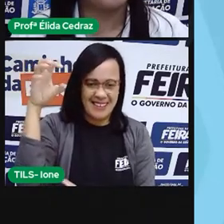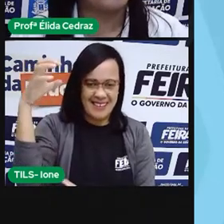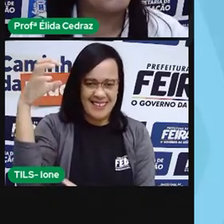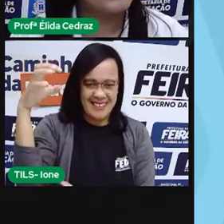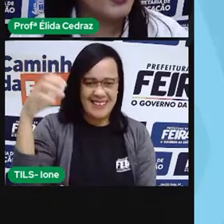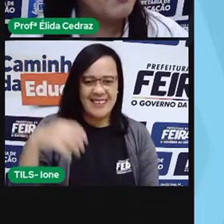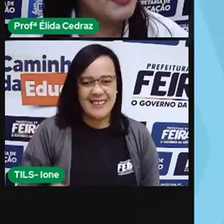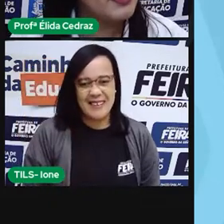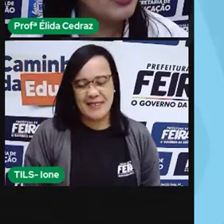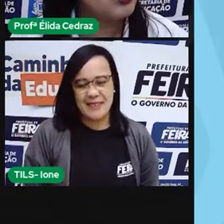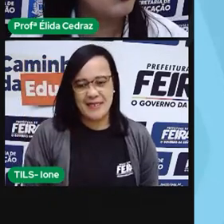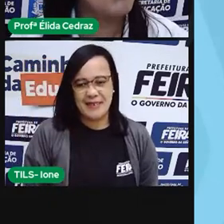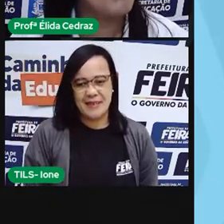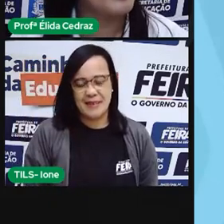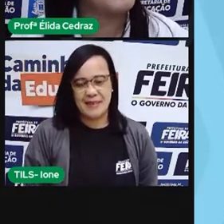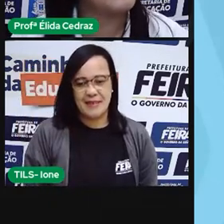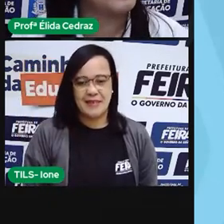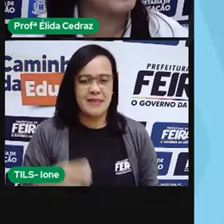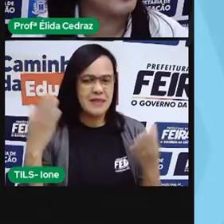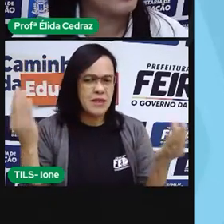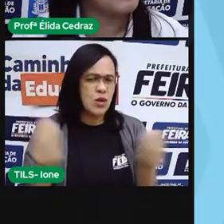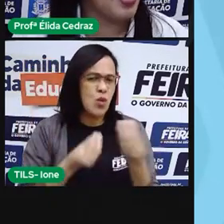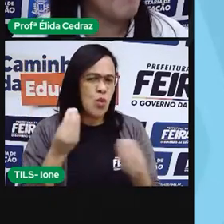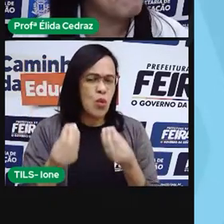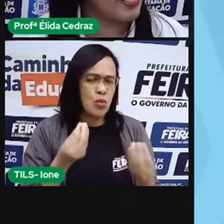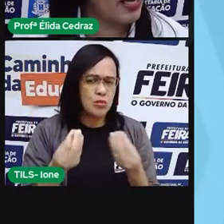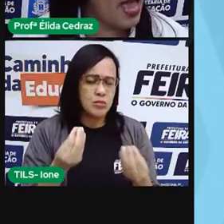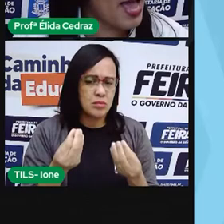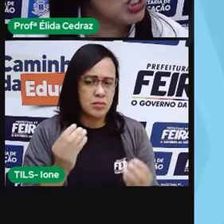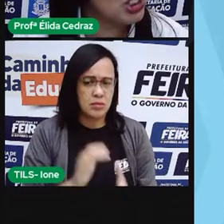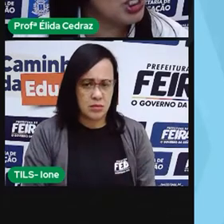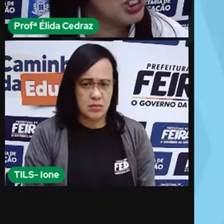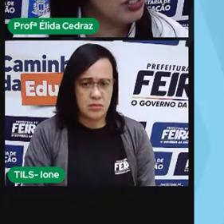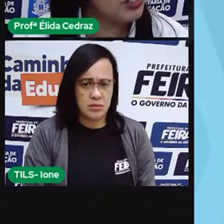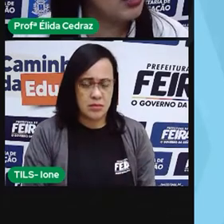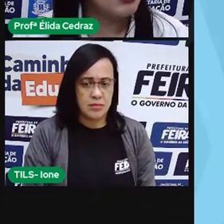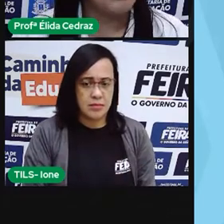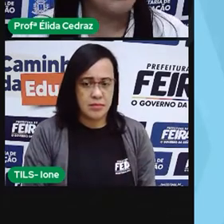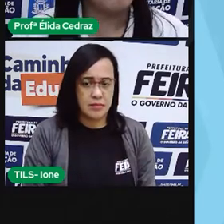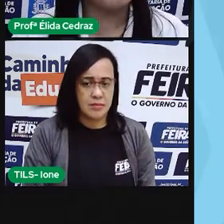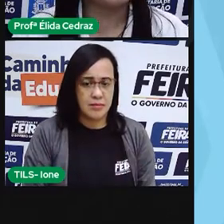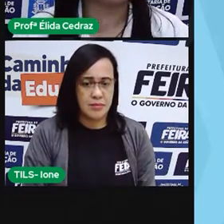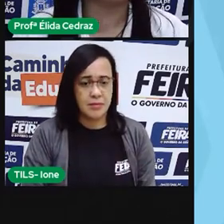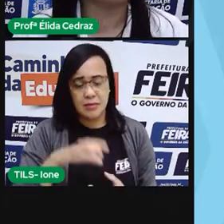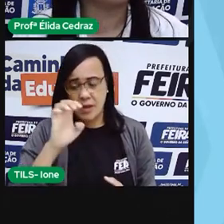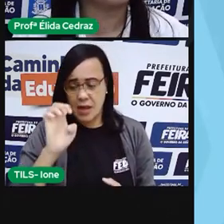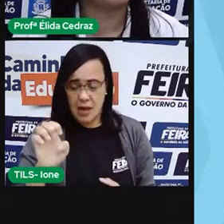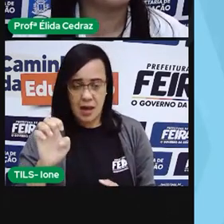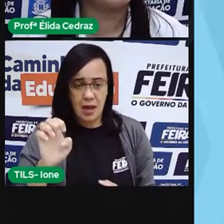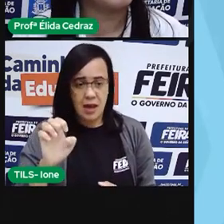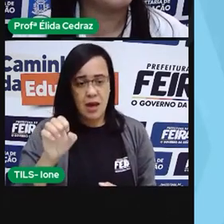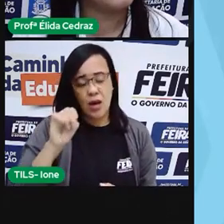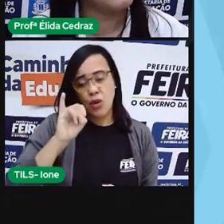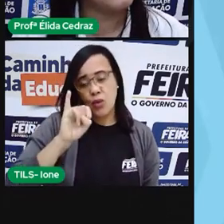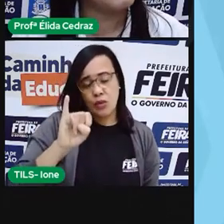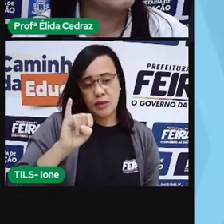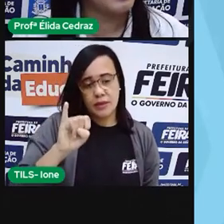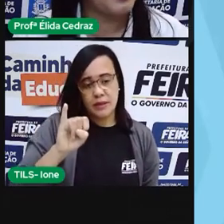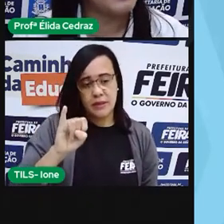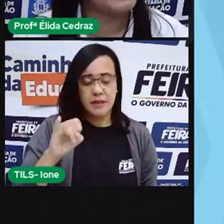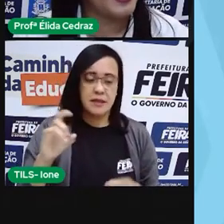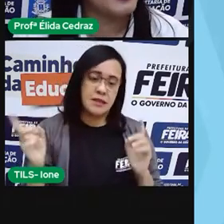terminando com a letra E. Abacaxi. Ou escrevo com a letrinha I.